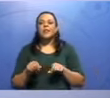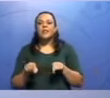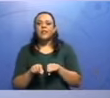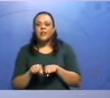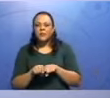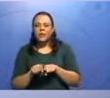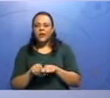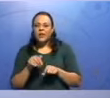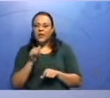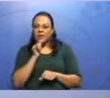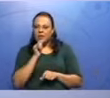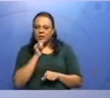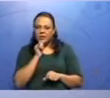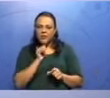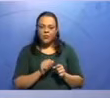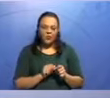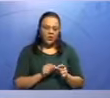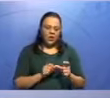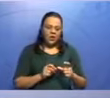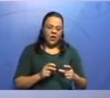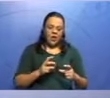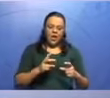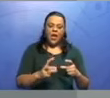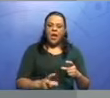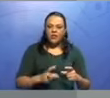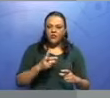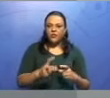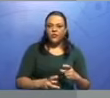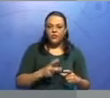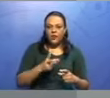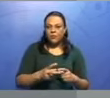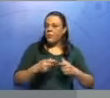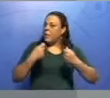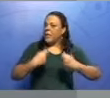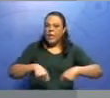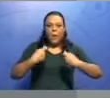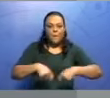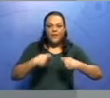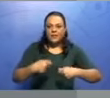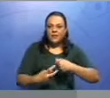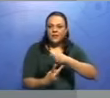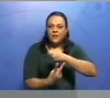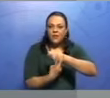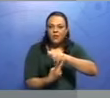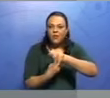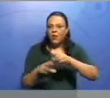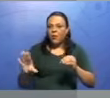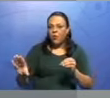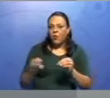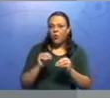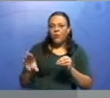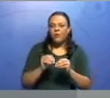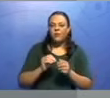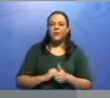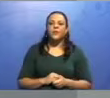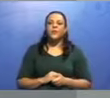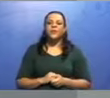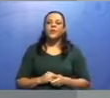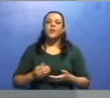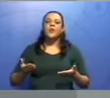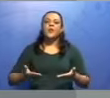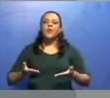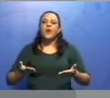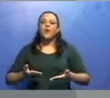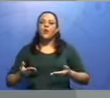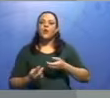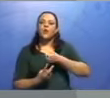advérbios ou locuções adverbiais, ele continua sendo intransitivo. Combinado? Então, e agora os transitivos?